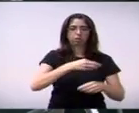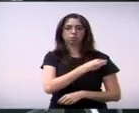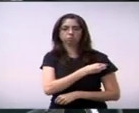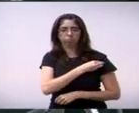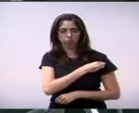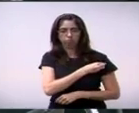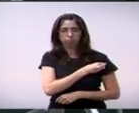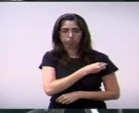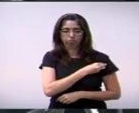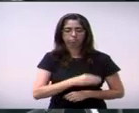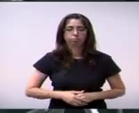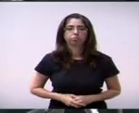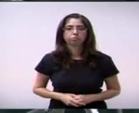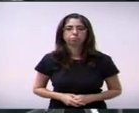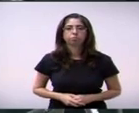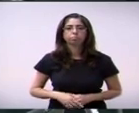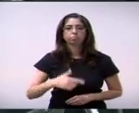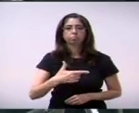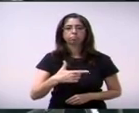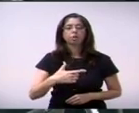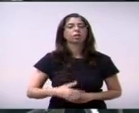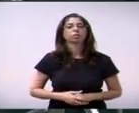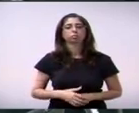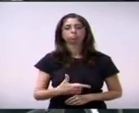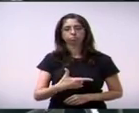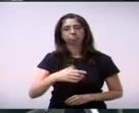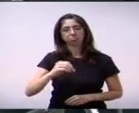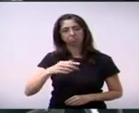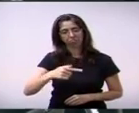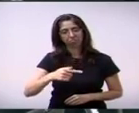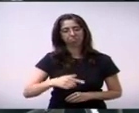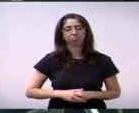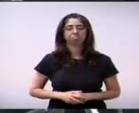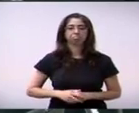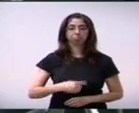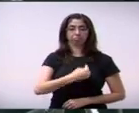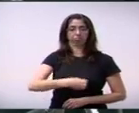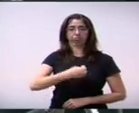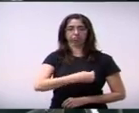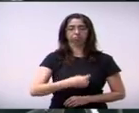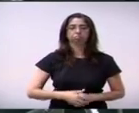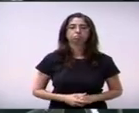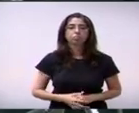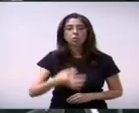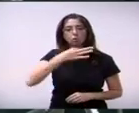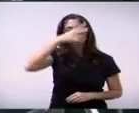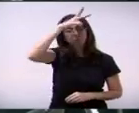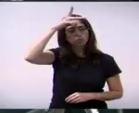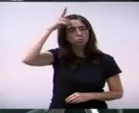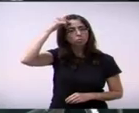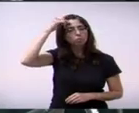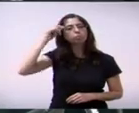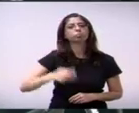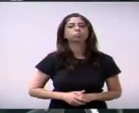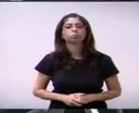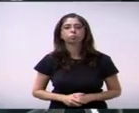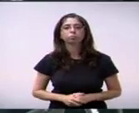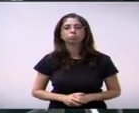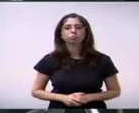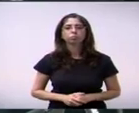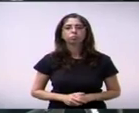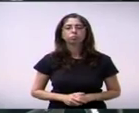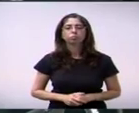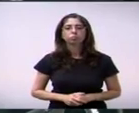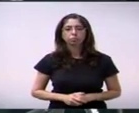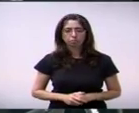gasolina. 207 do vereador Dr. João Mota sugere ao executivo a implantação